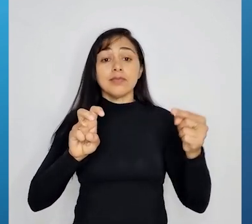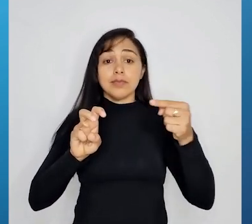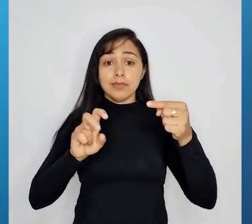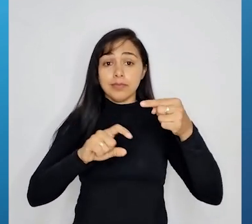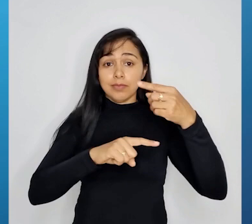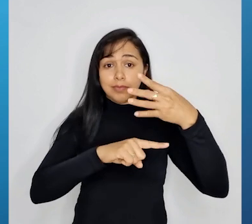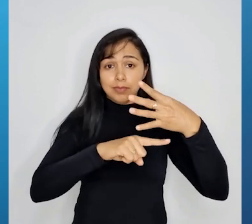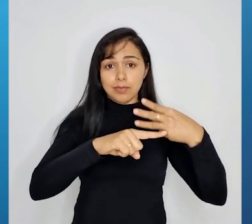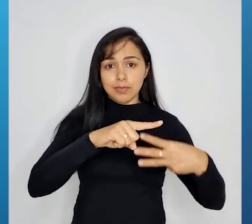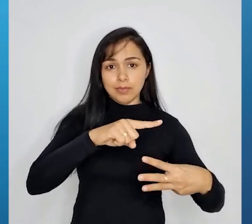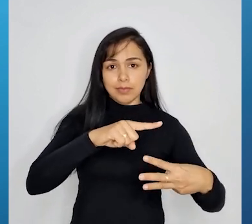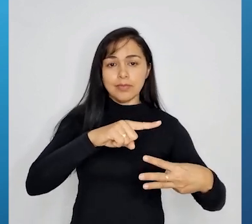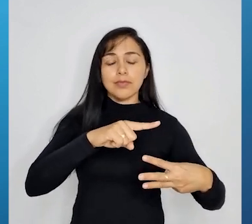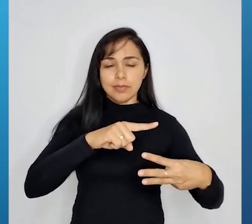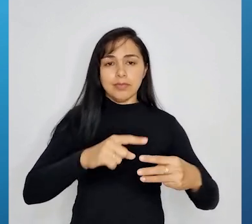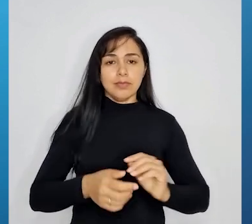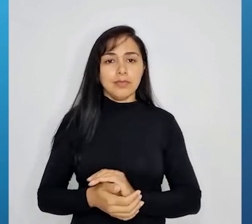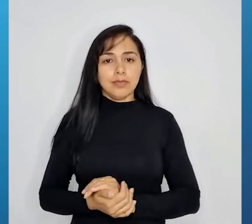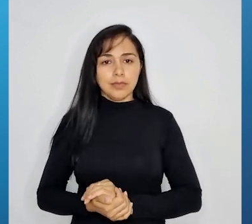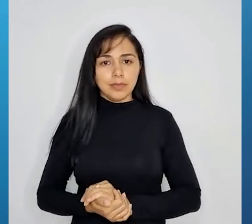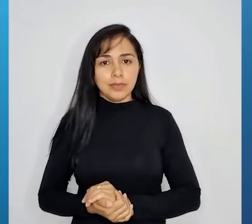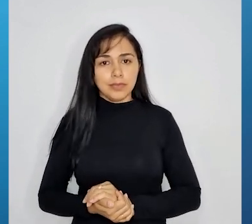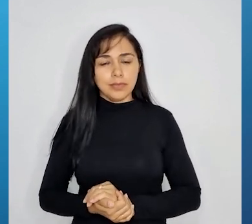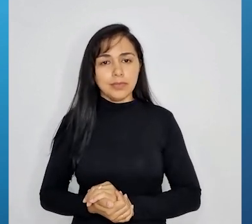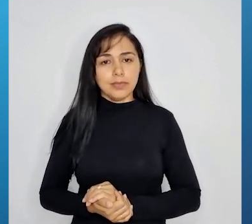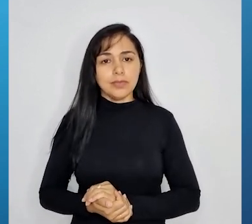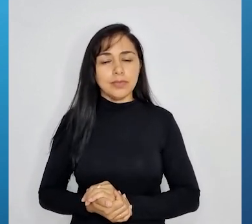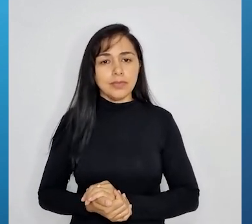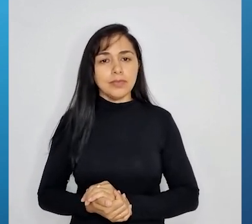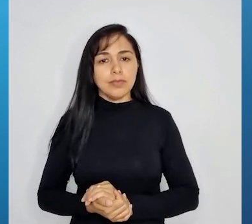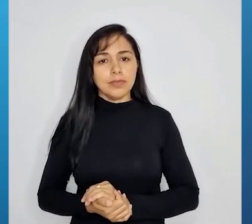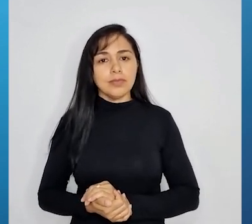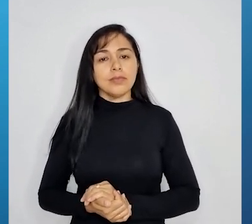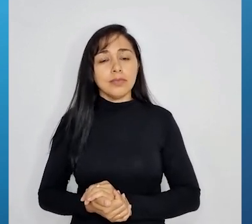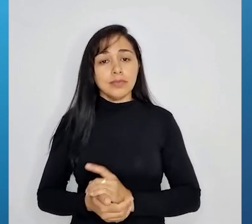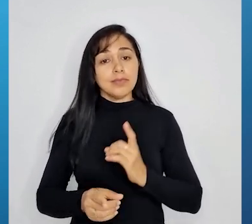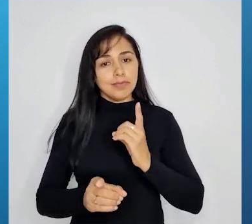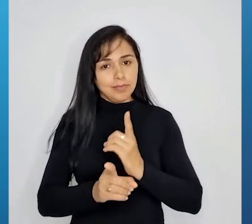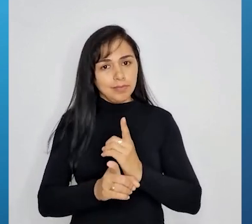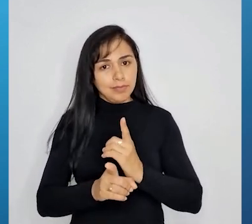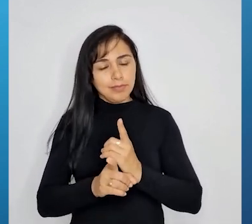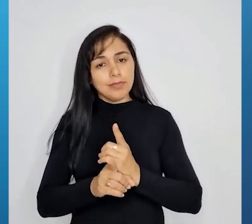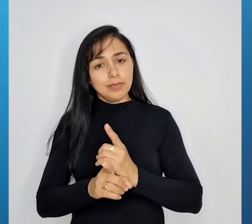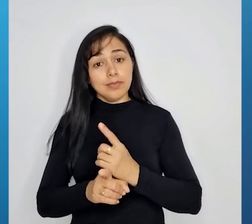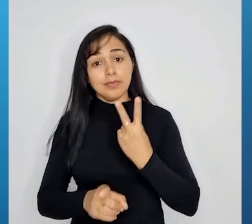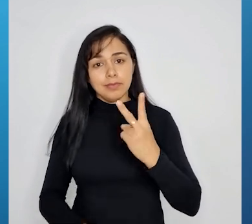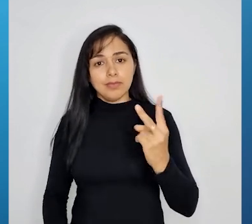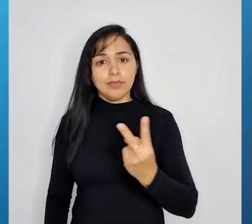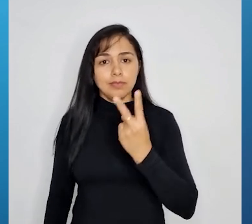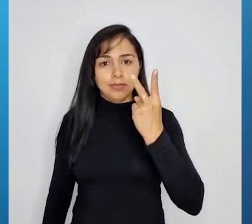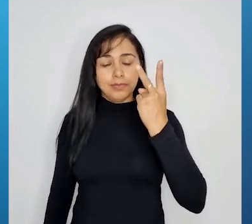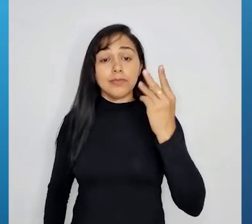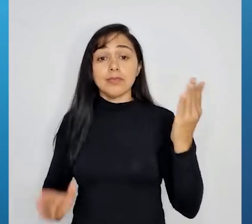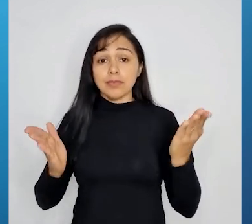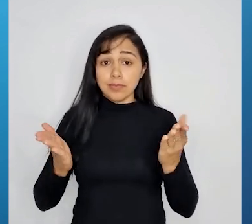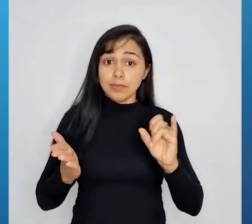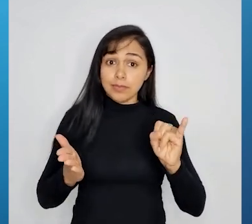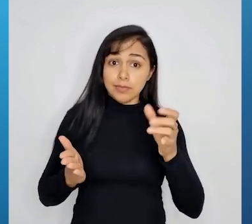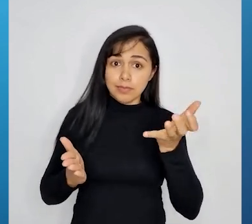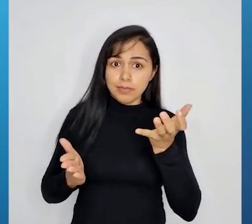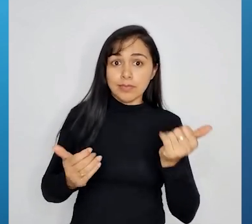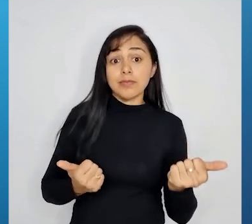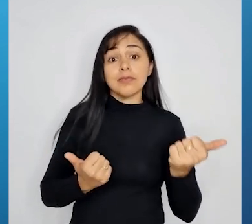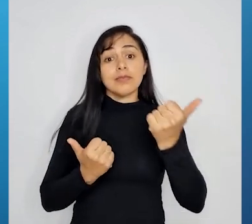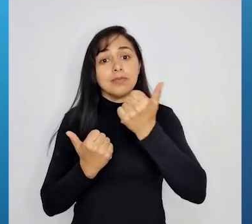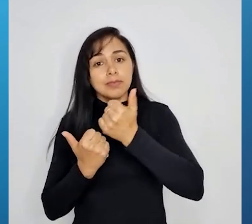sobre 3, né? Determine a solução desse sistema. E aí, se você quiser substituir